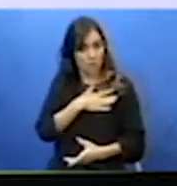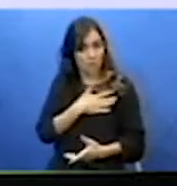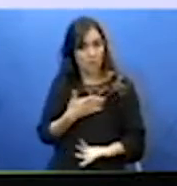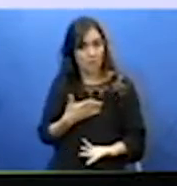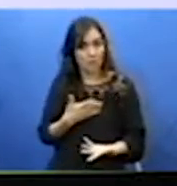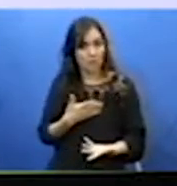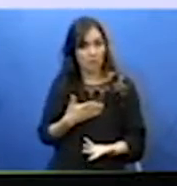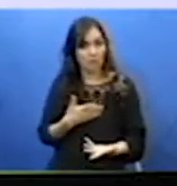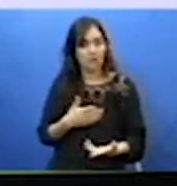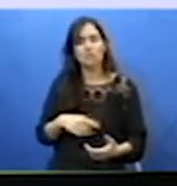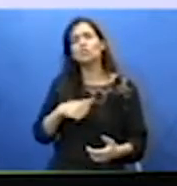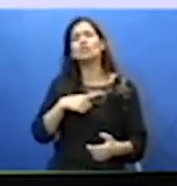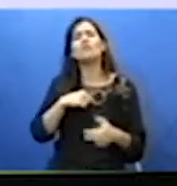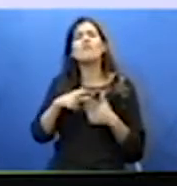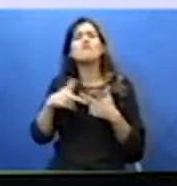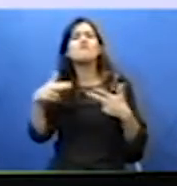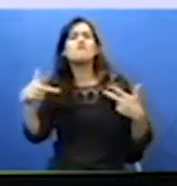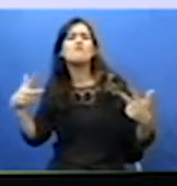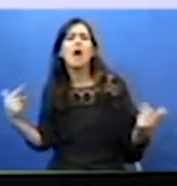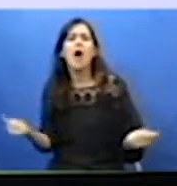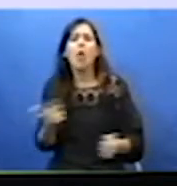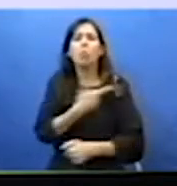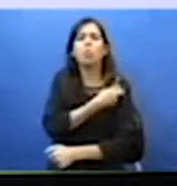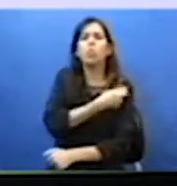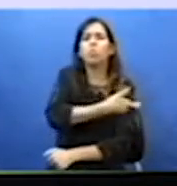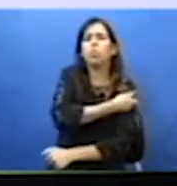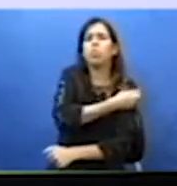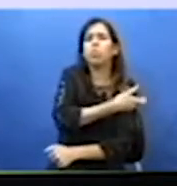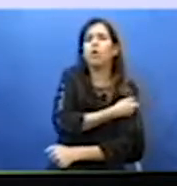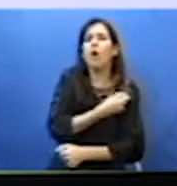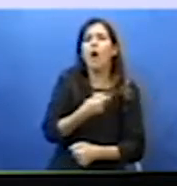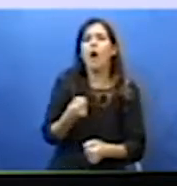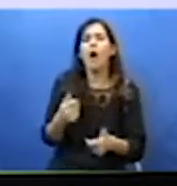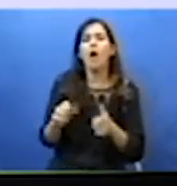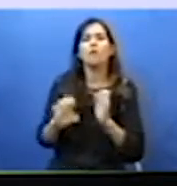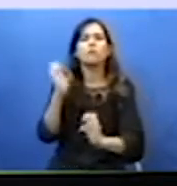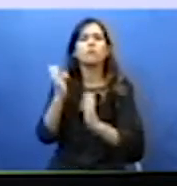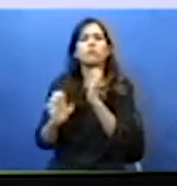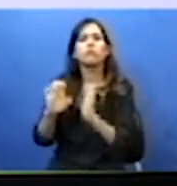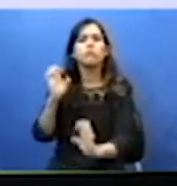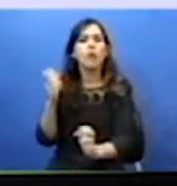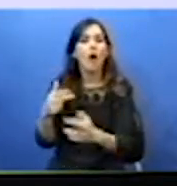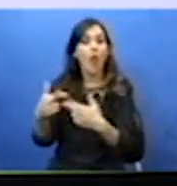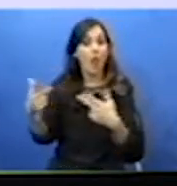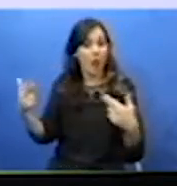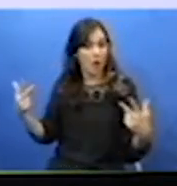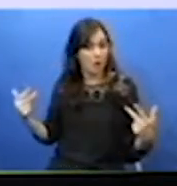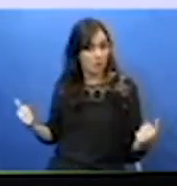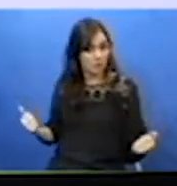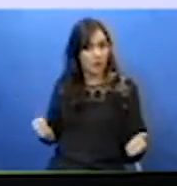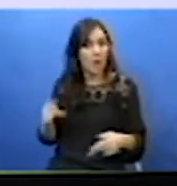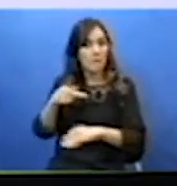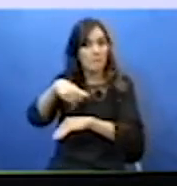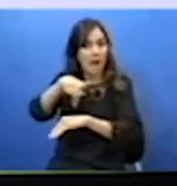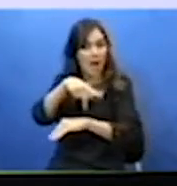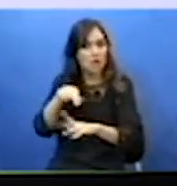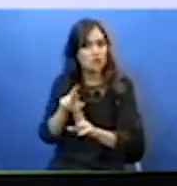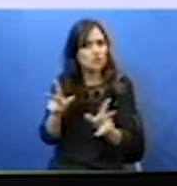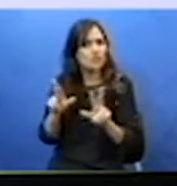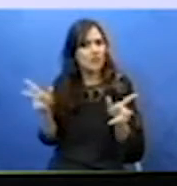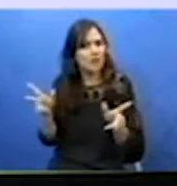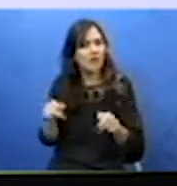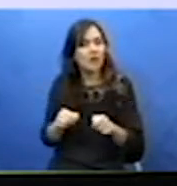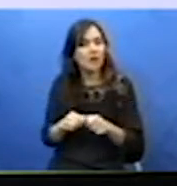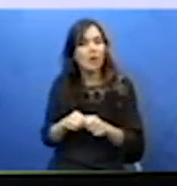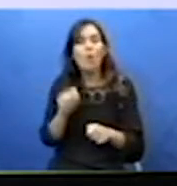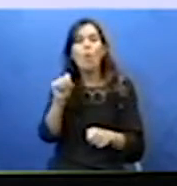Se houver várias vacinas disponíveis, sendo fabricadas por diferentes países, qual você